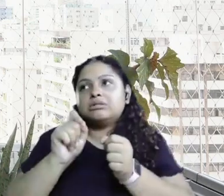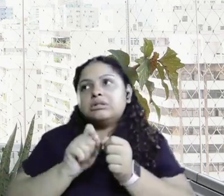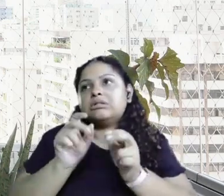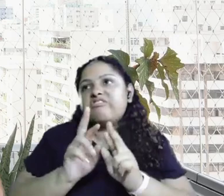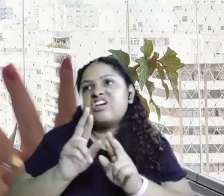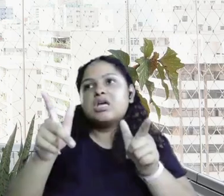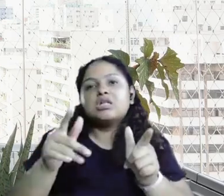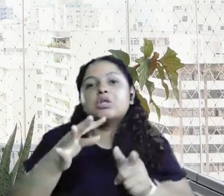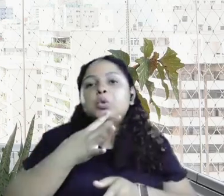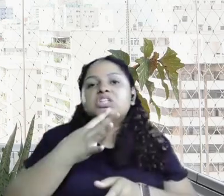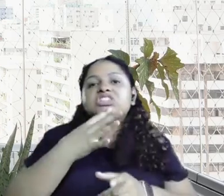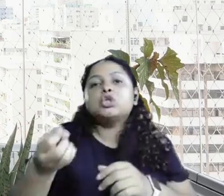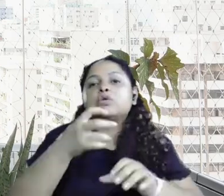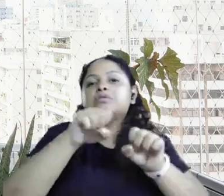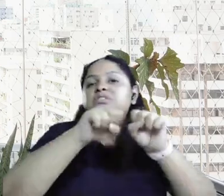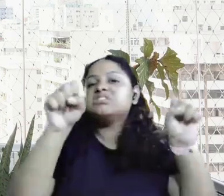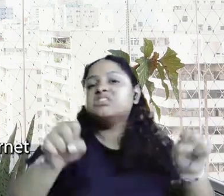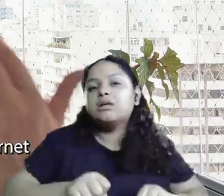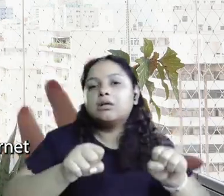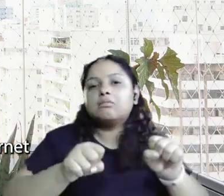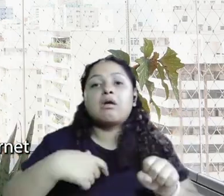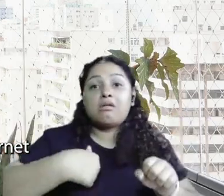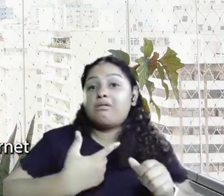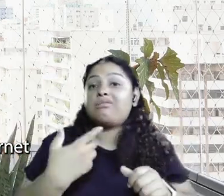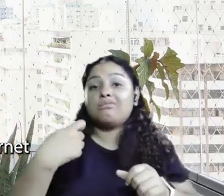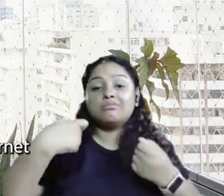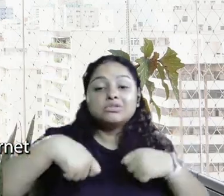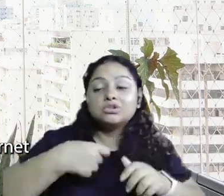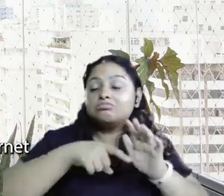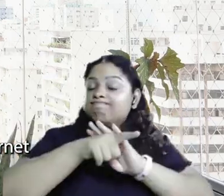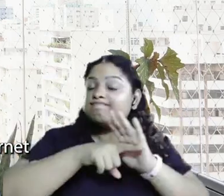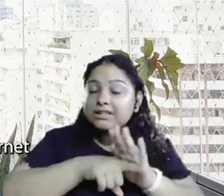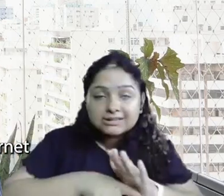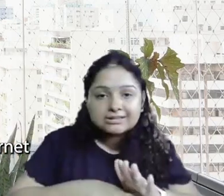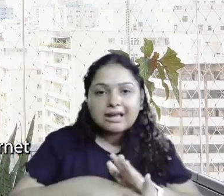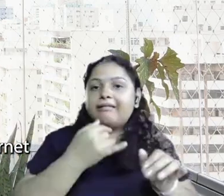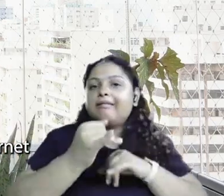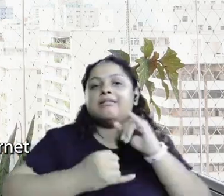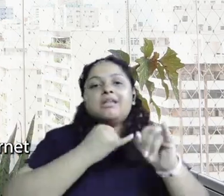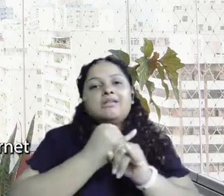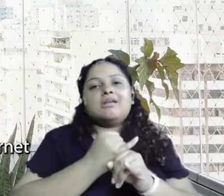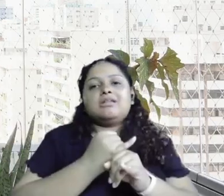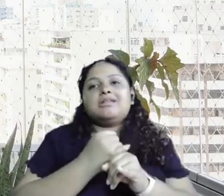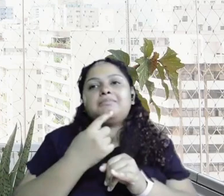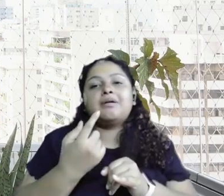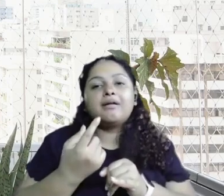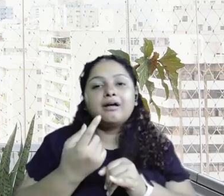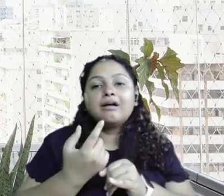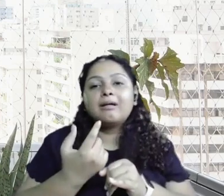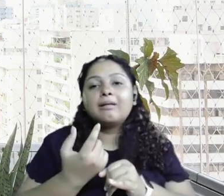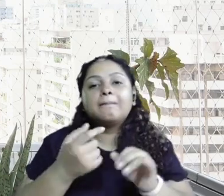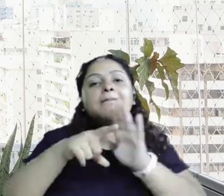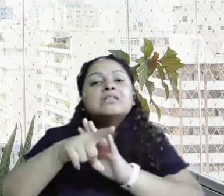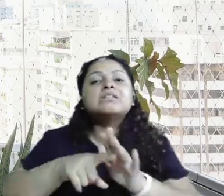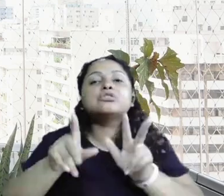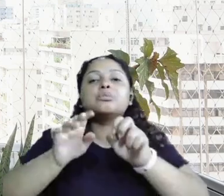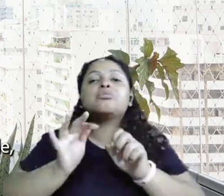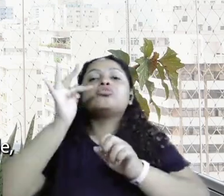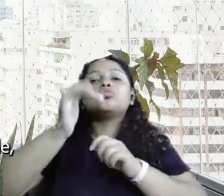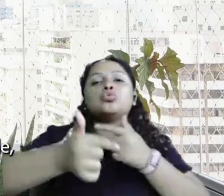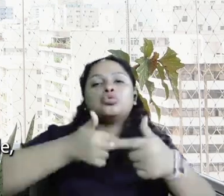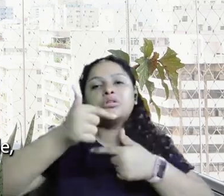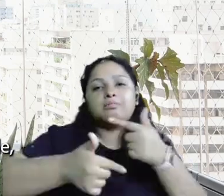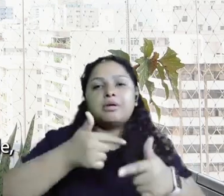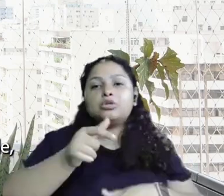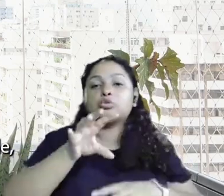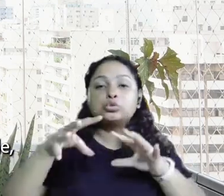diferente, conhecer novos sistemas, eu tenho que fazer muita pesquisa na internet para estudar o futuro do trabalho, então todo